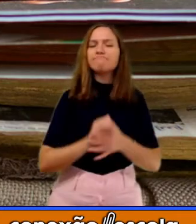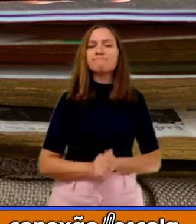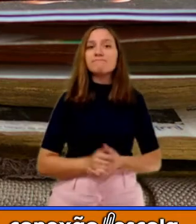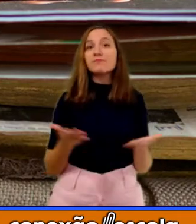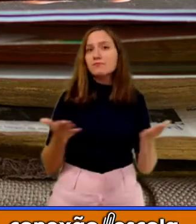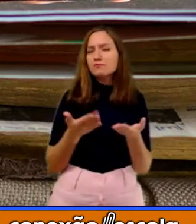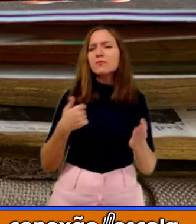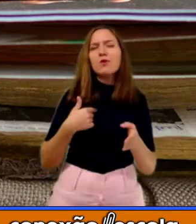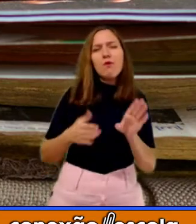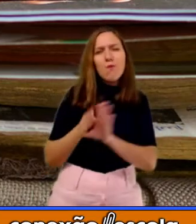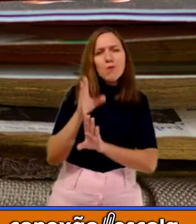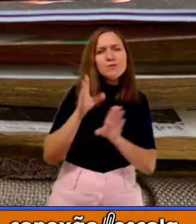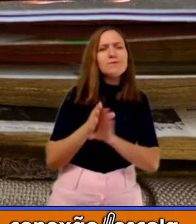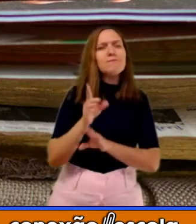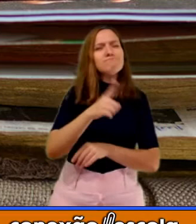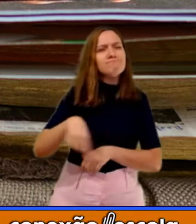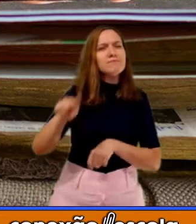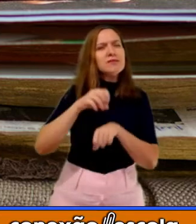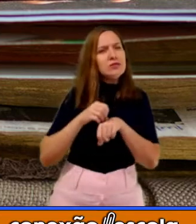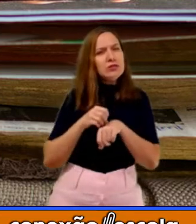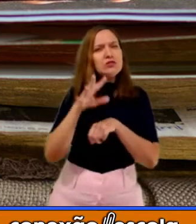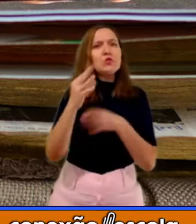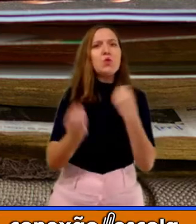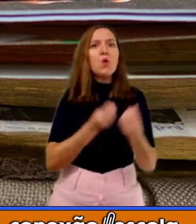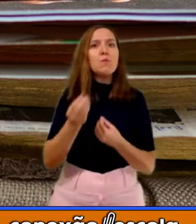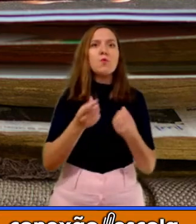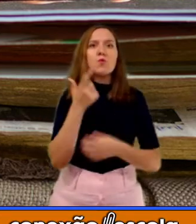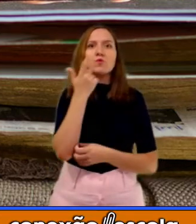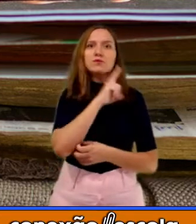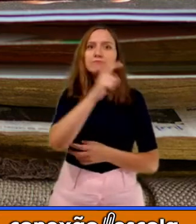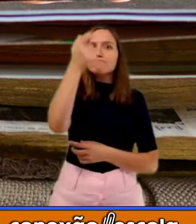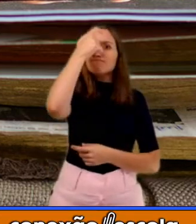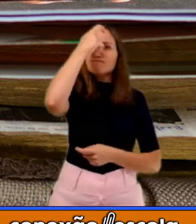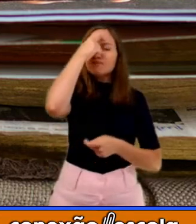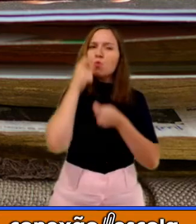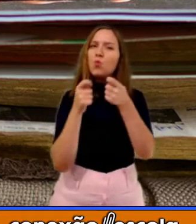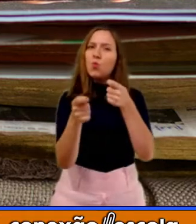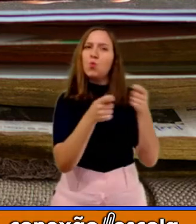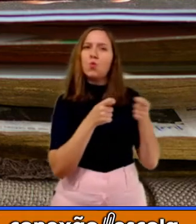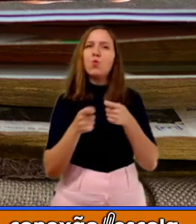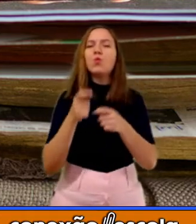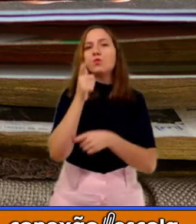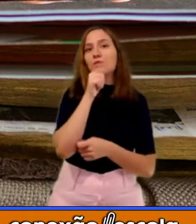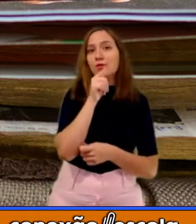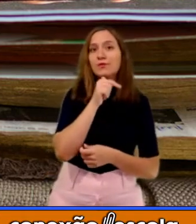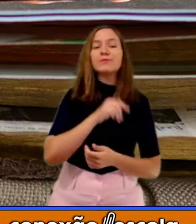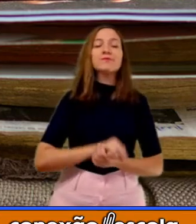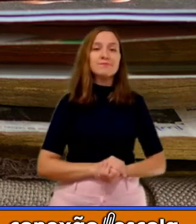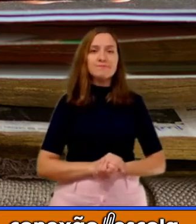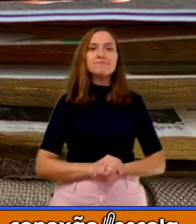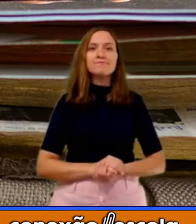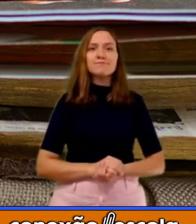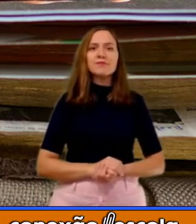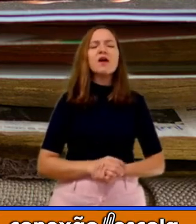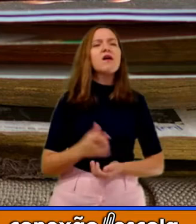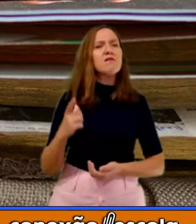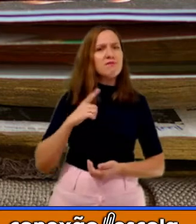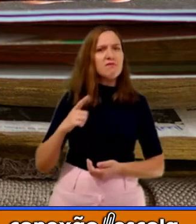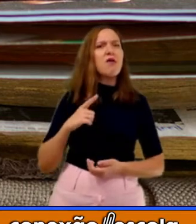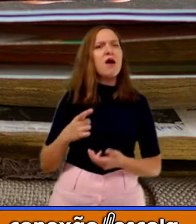algumas dicas do que eu posso fazer para que esse meu consumo seja consciente. Eu tenho atitudes que podem ser